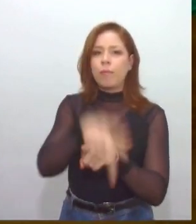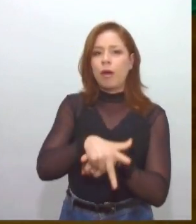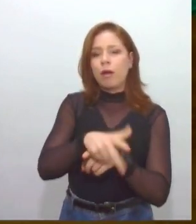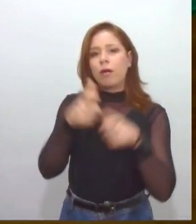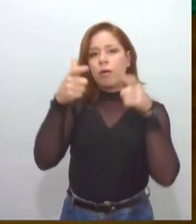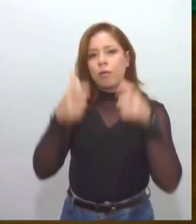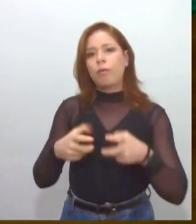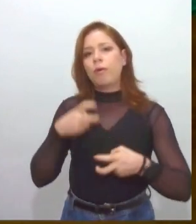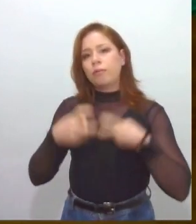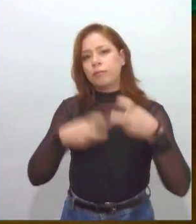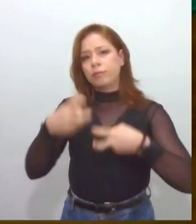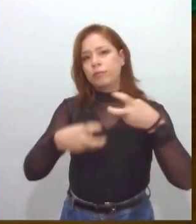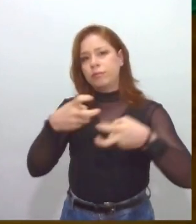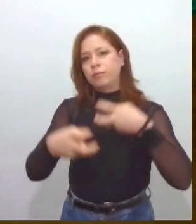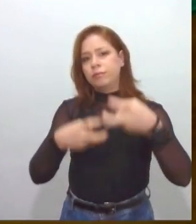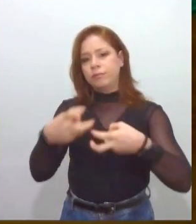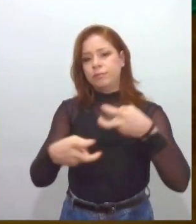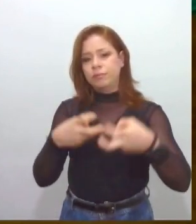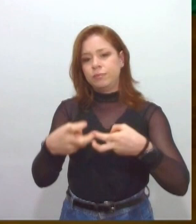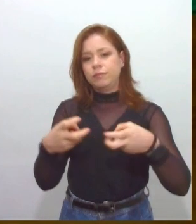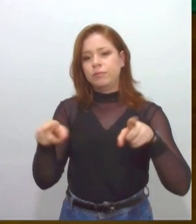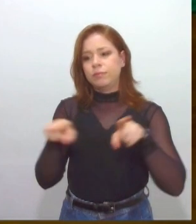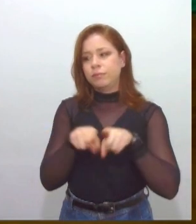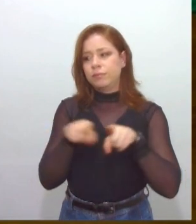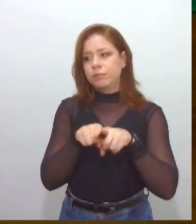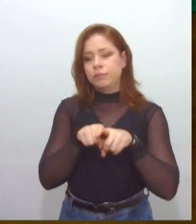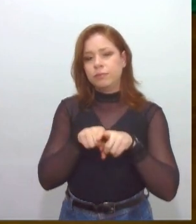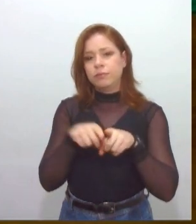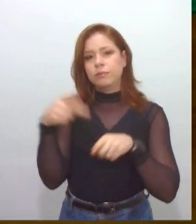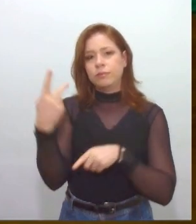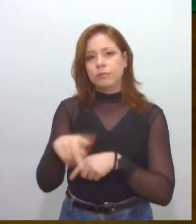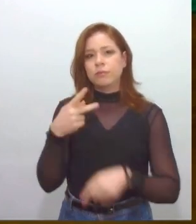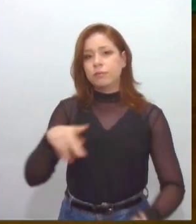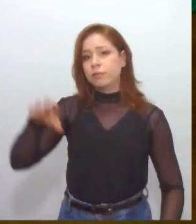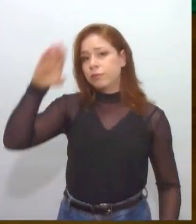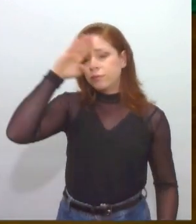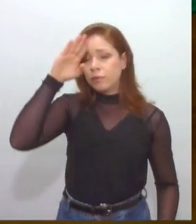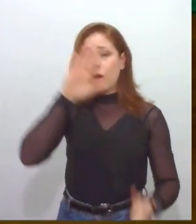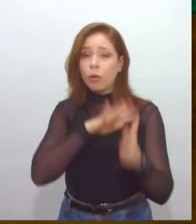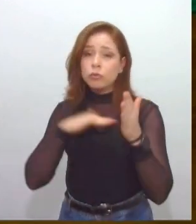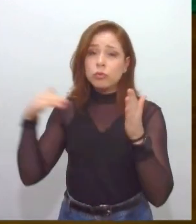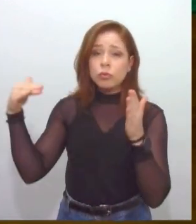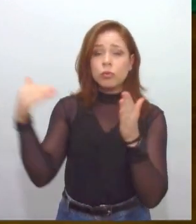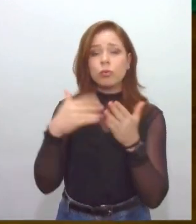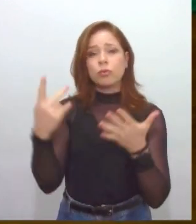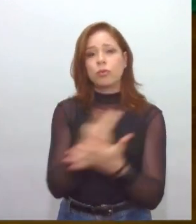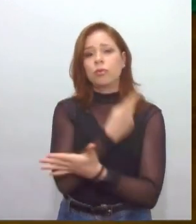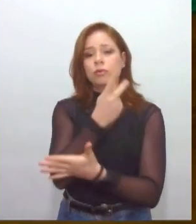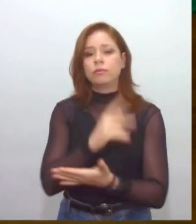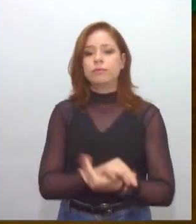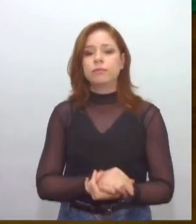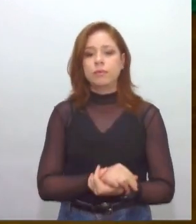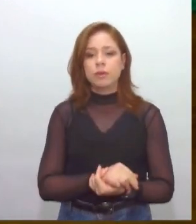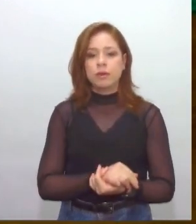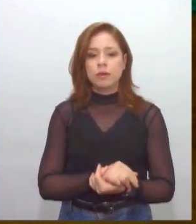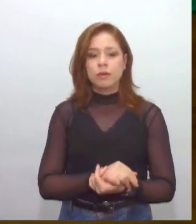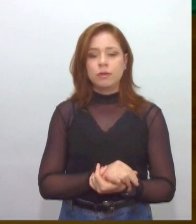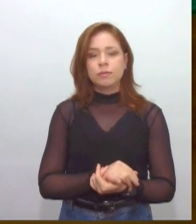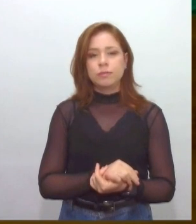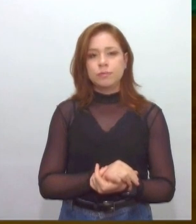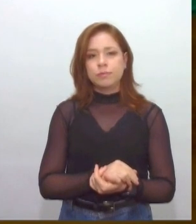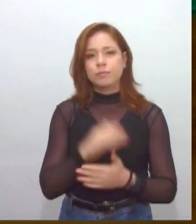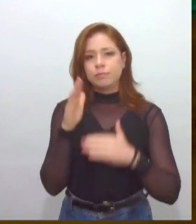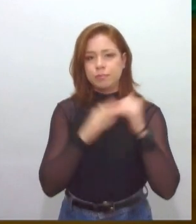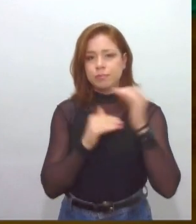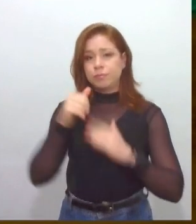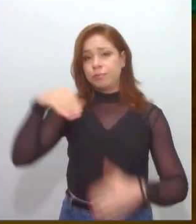o quartel. E aí tudo isso aconteceu e os militares foram para a